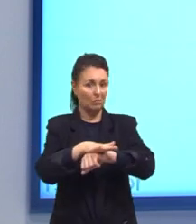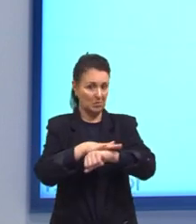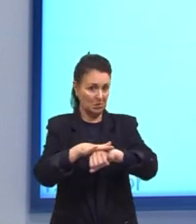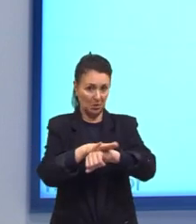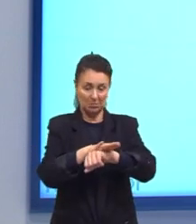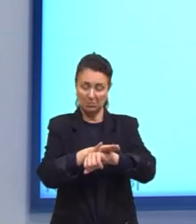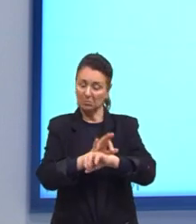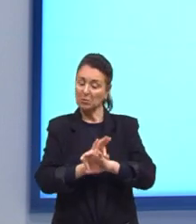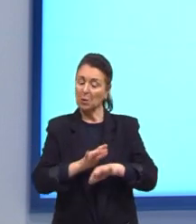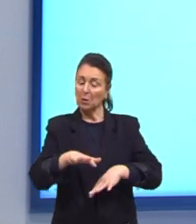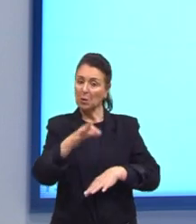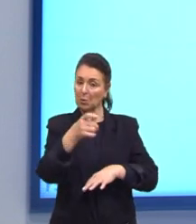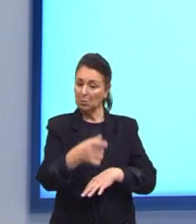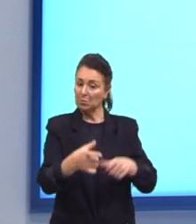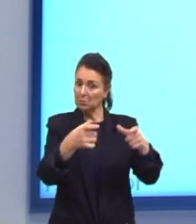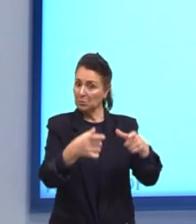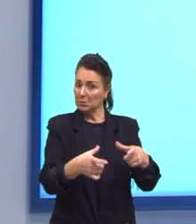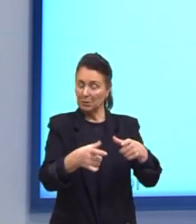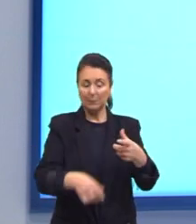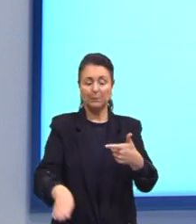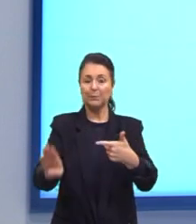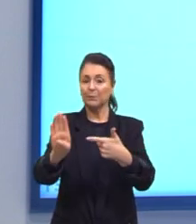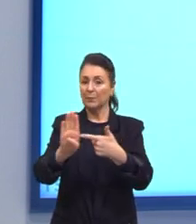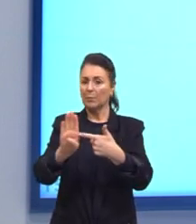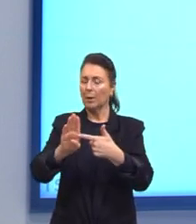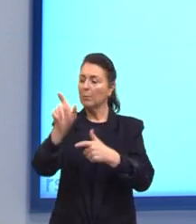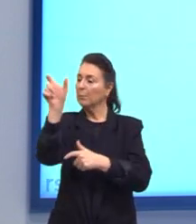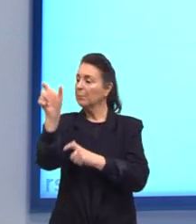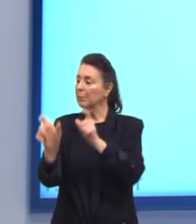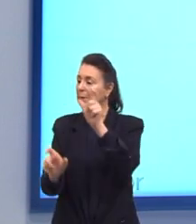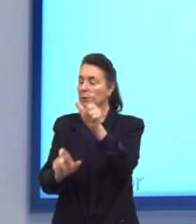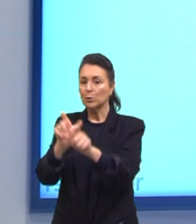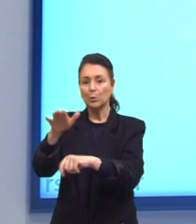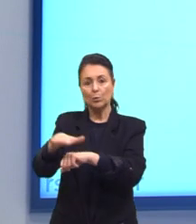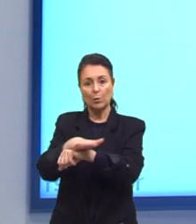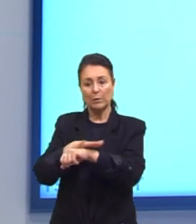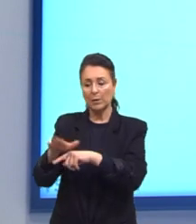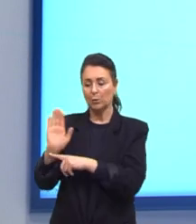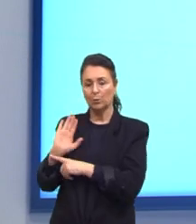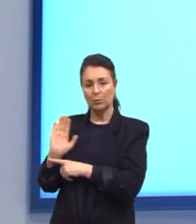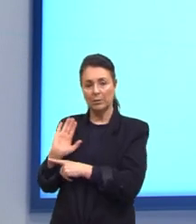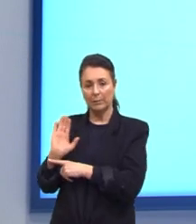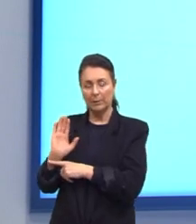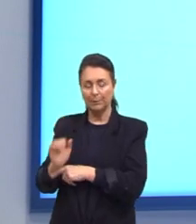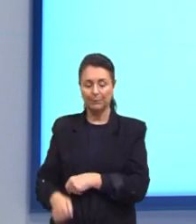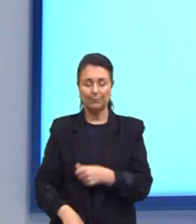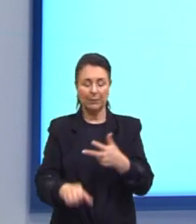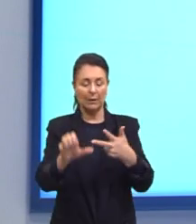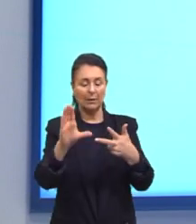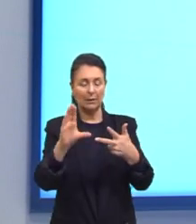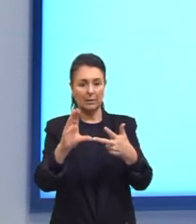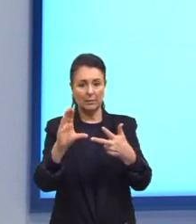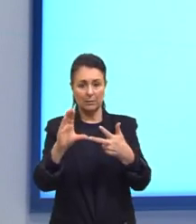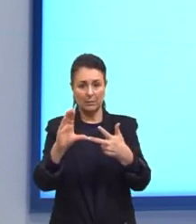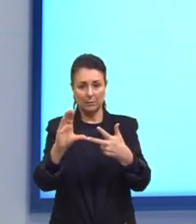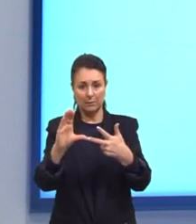Letra B Pessoas conversando Num cinema Letra C